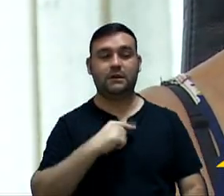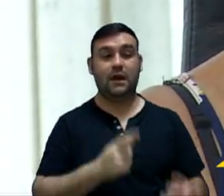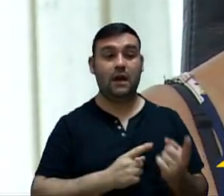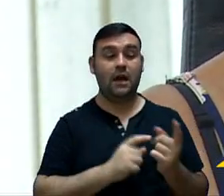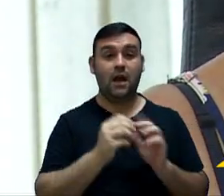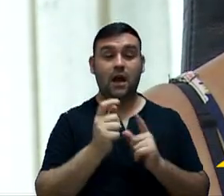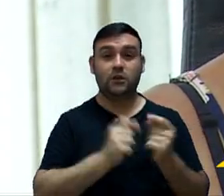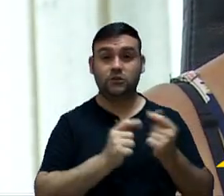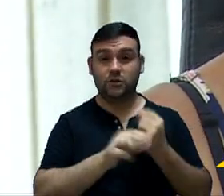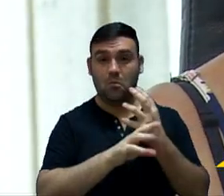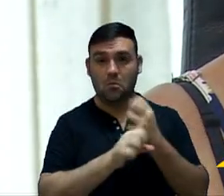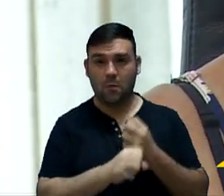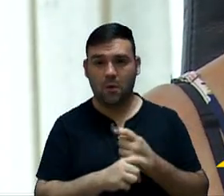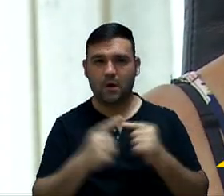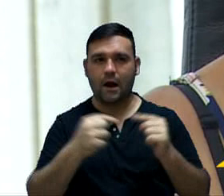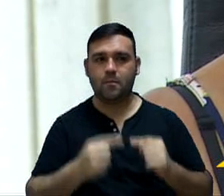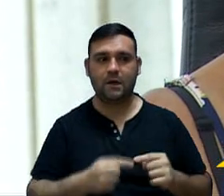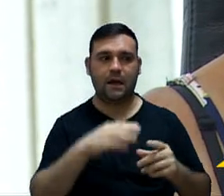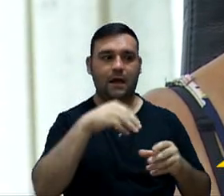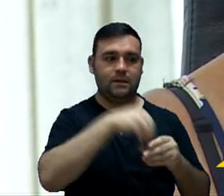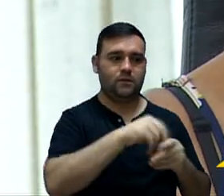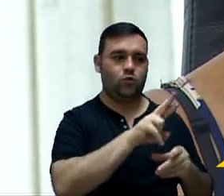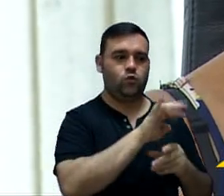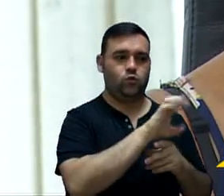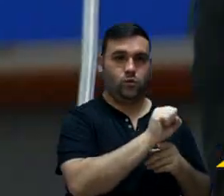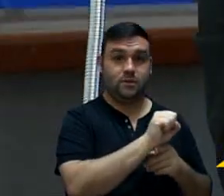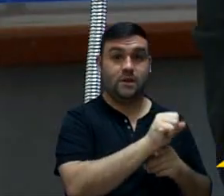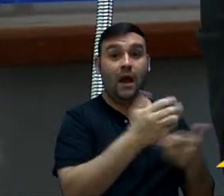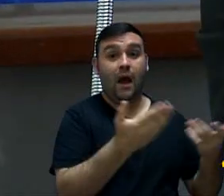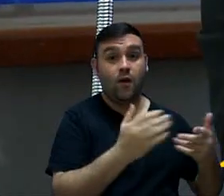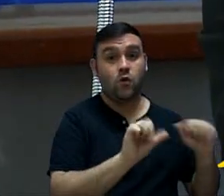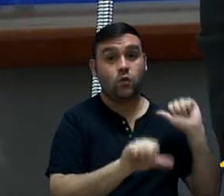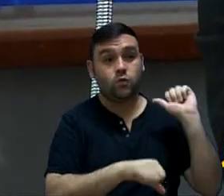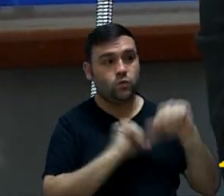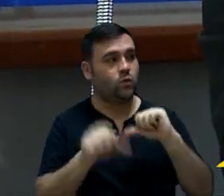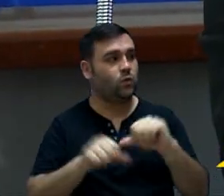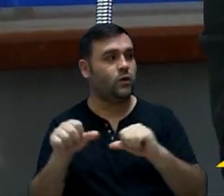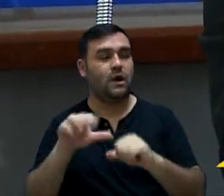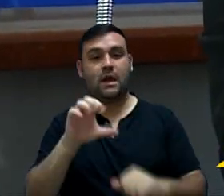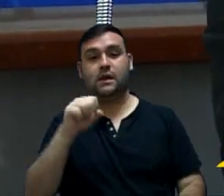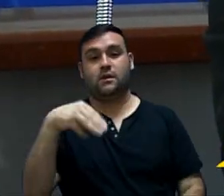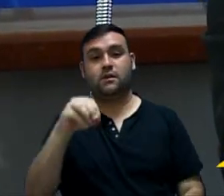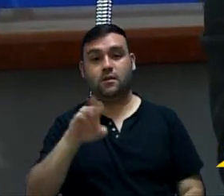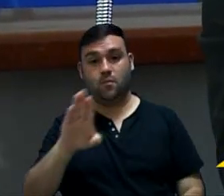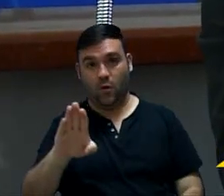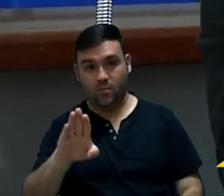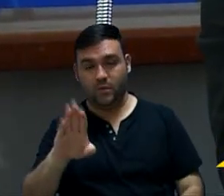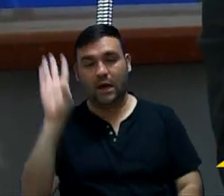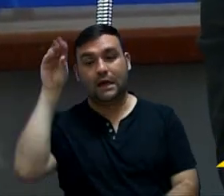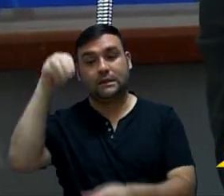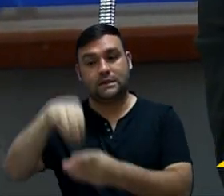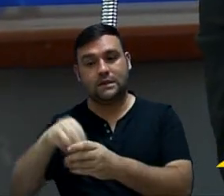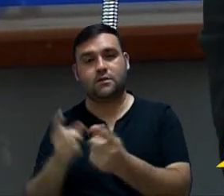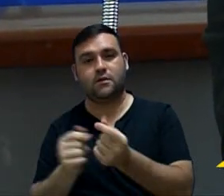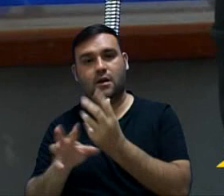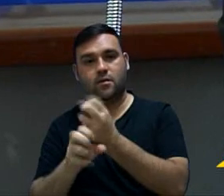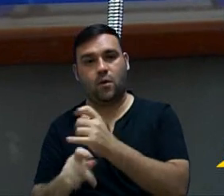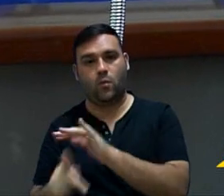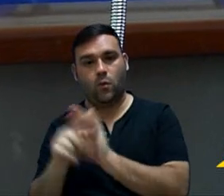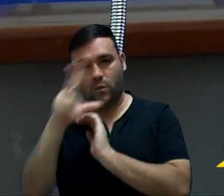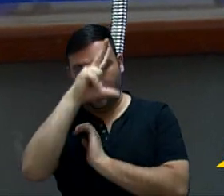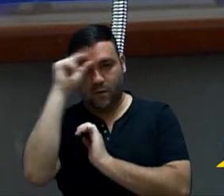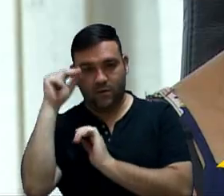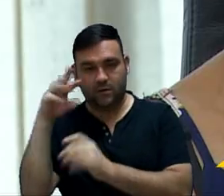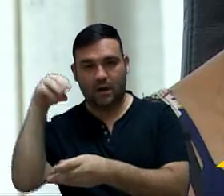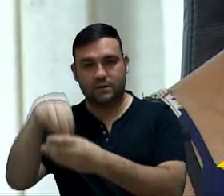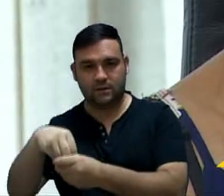orçamento estava dentro da URBIS. Agora ele passou para orçamento da CEMOB. E a CEMOB está dentro do orçamento da Prefeitura.